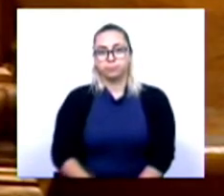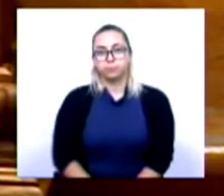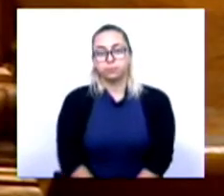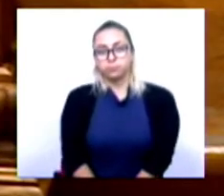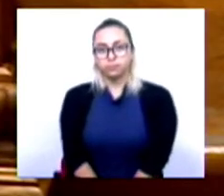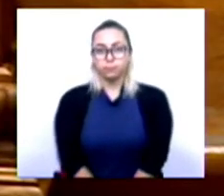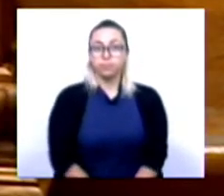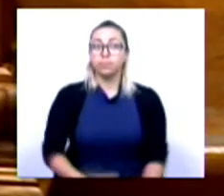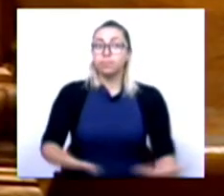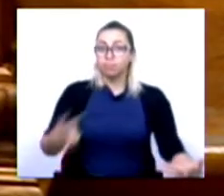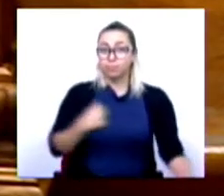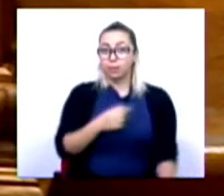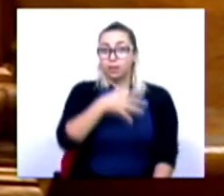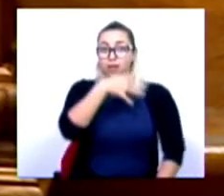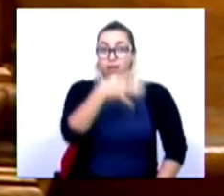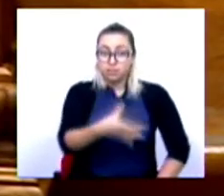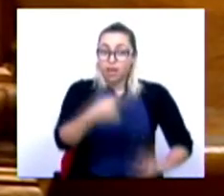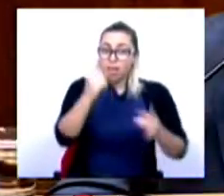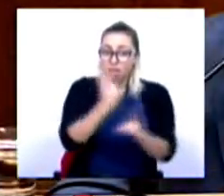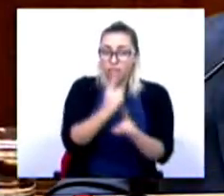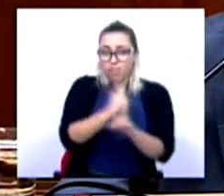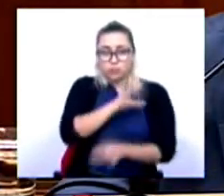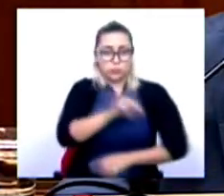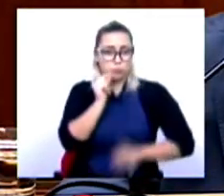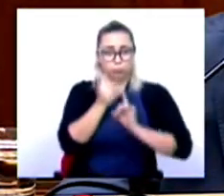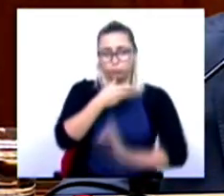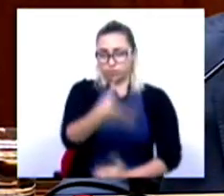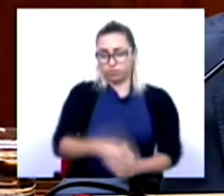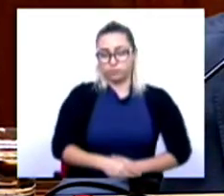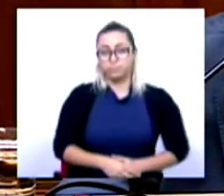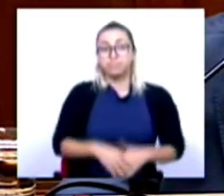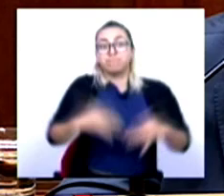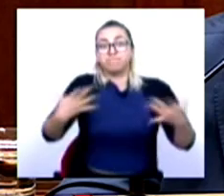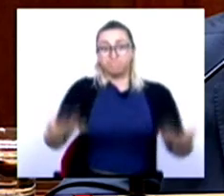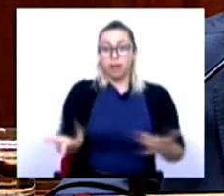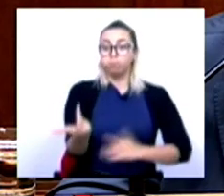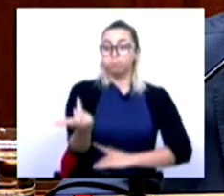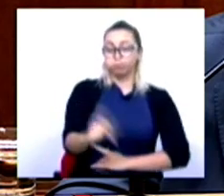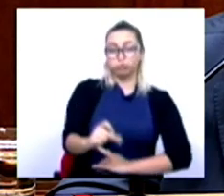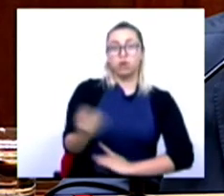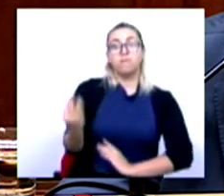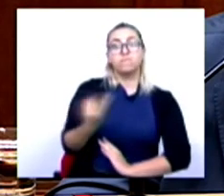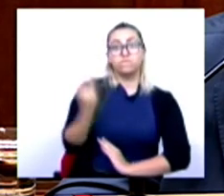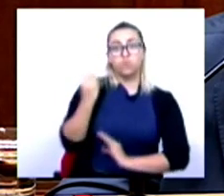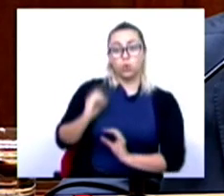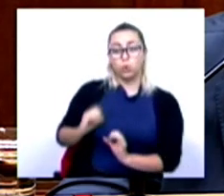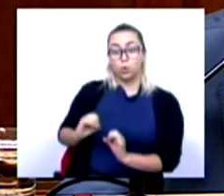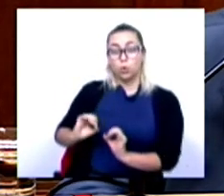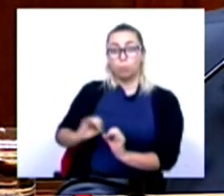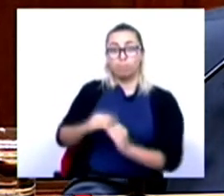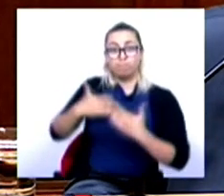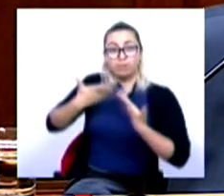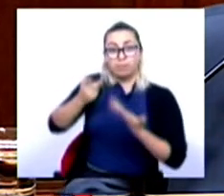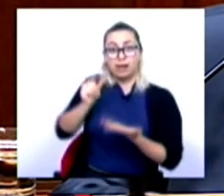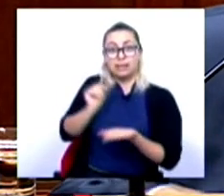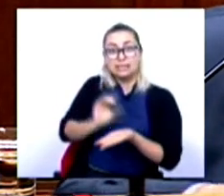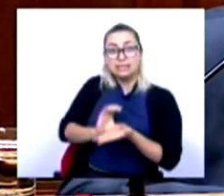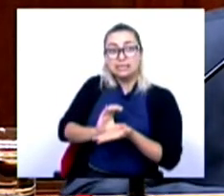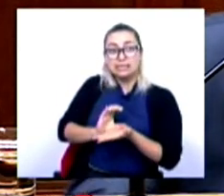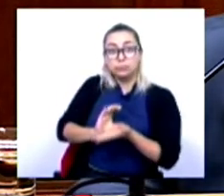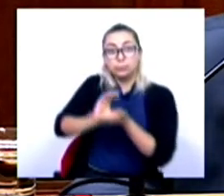O que eu lhe teria dito mesmo é o seguinte, Sr. Deputado, é que com aquilo que aconteceu ao principal investidor